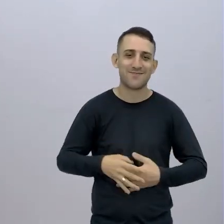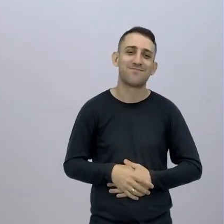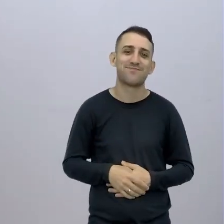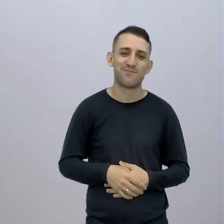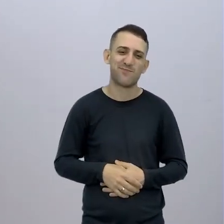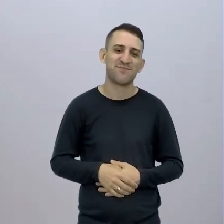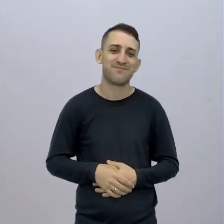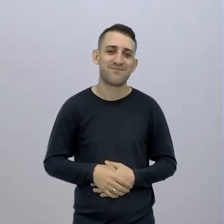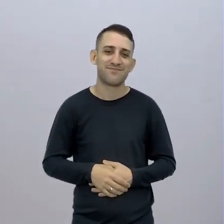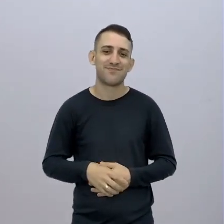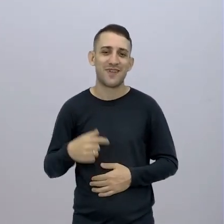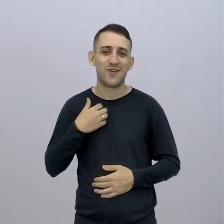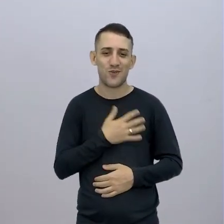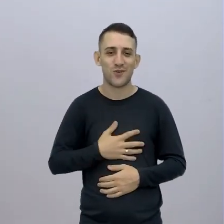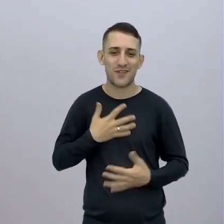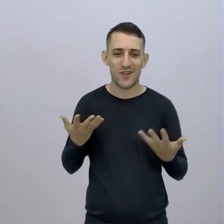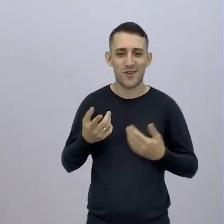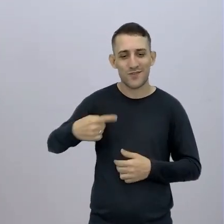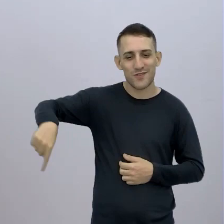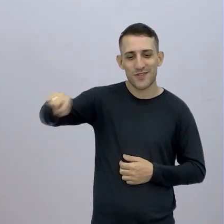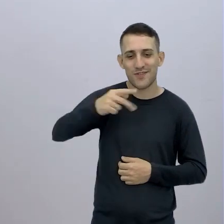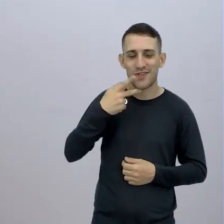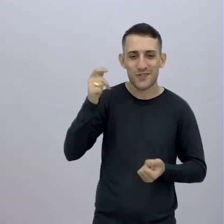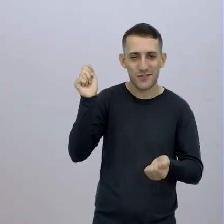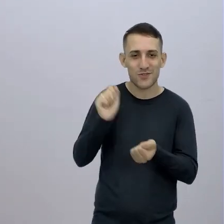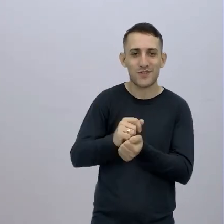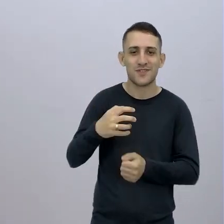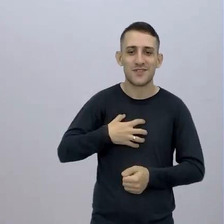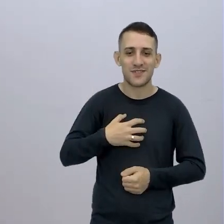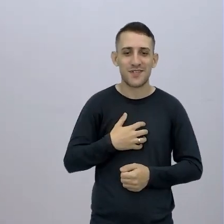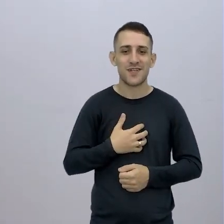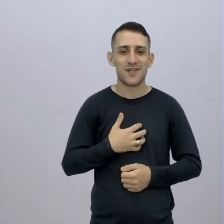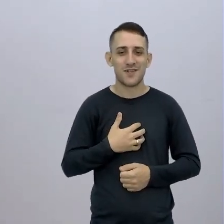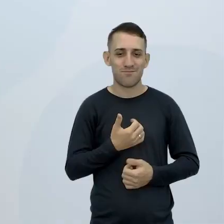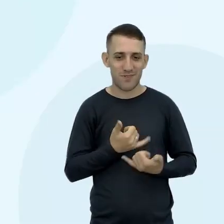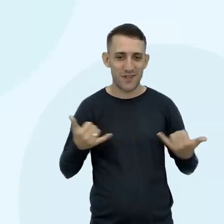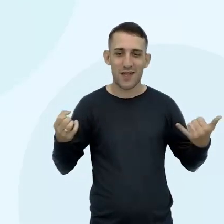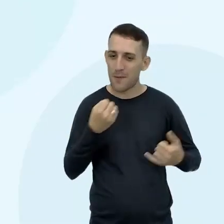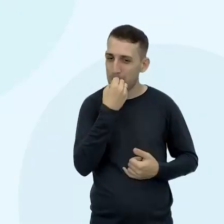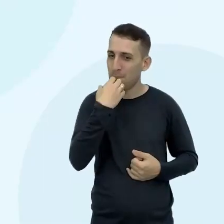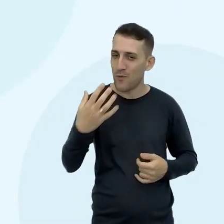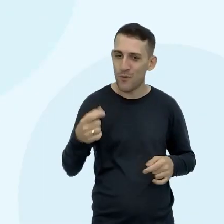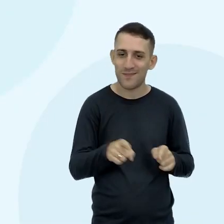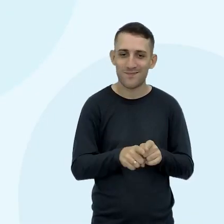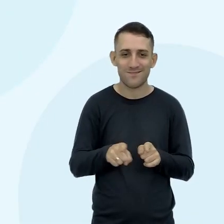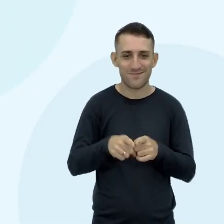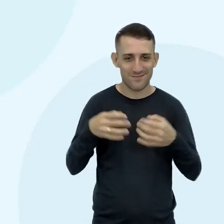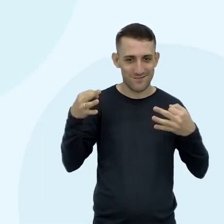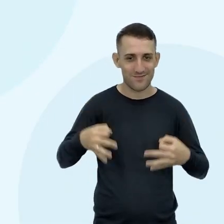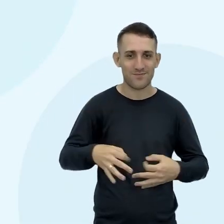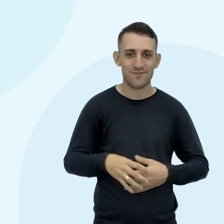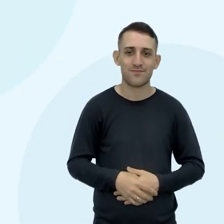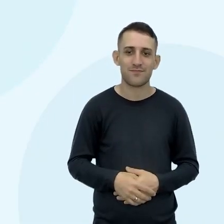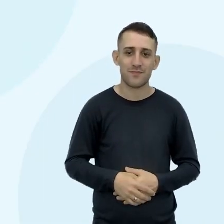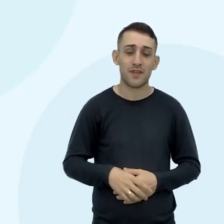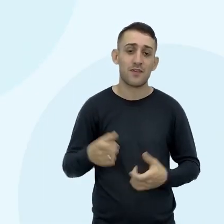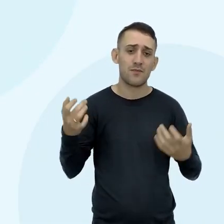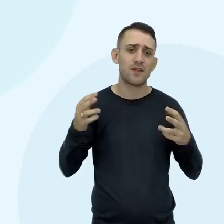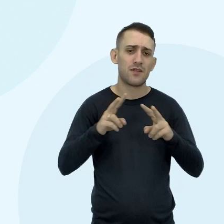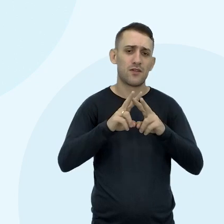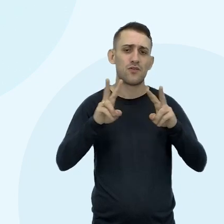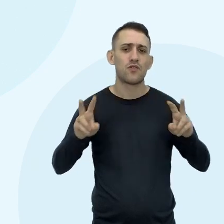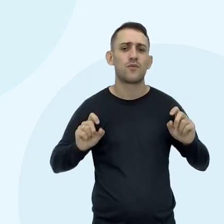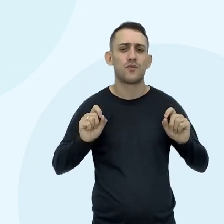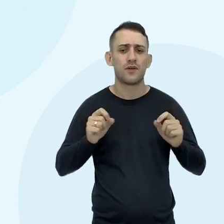Aí eu gostei agora Eu gostei agora Senti uma energia boa agora Muito bacana agora aqui Falei da lei de Hubble